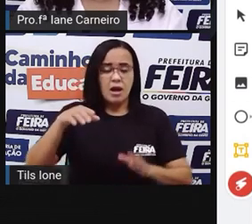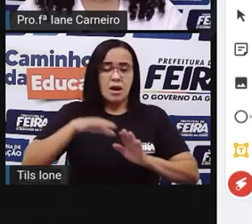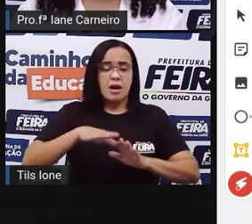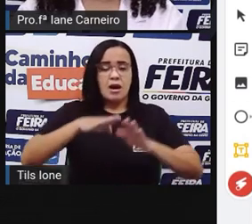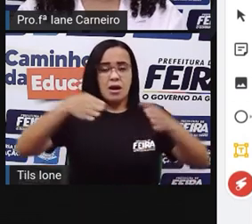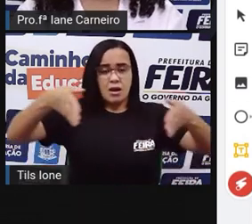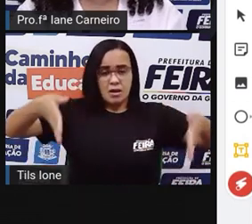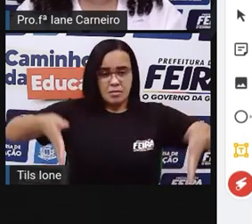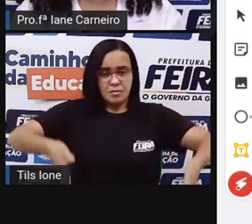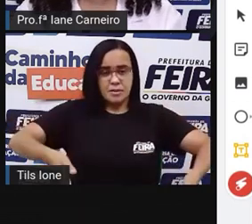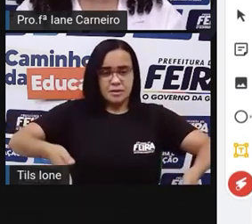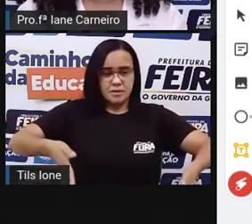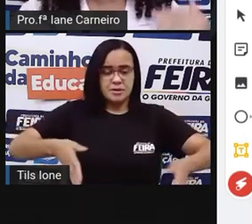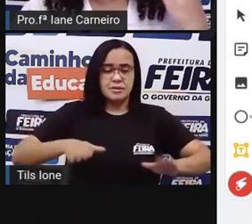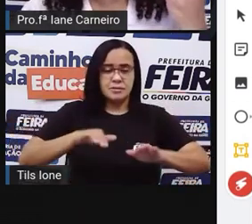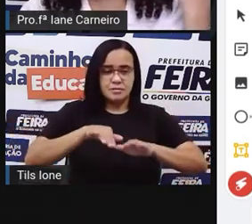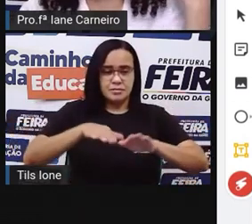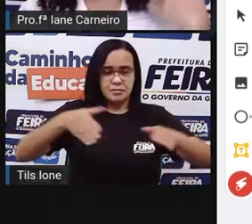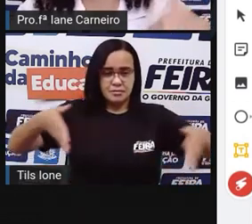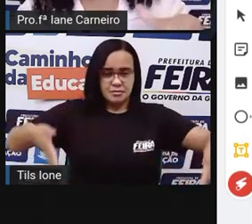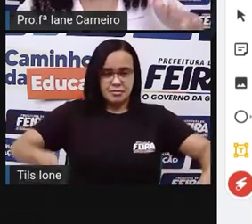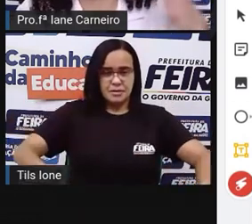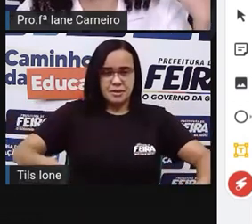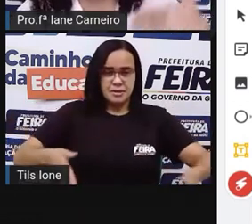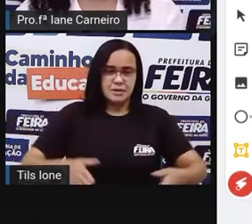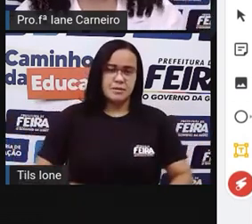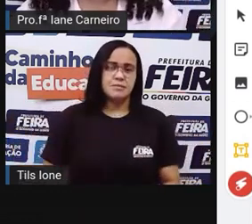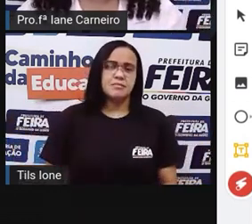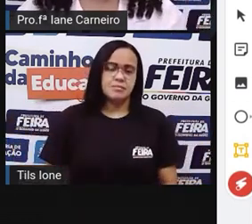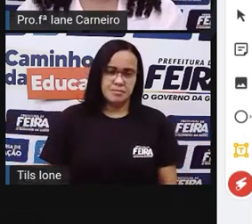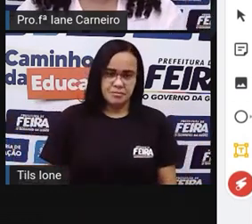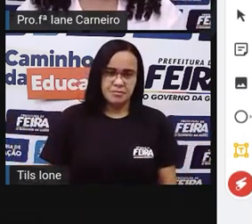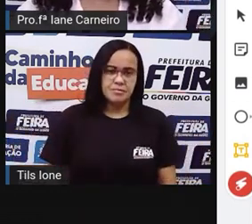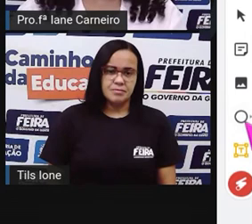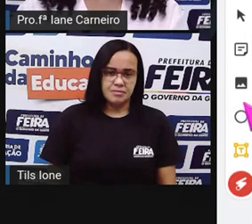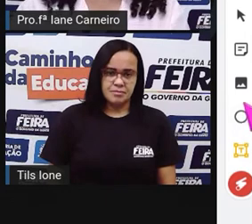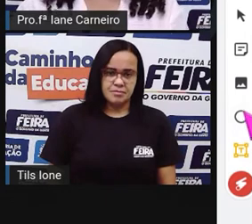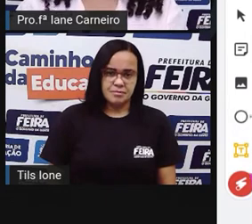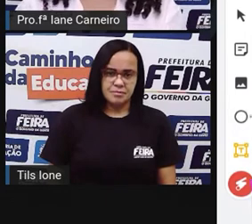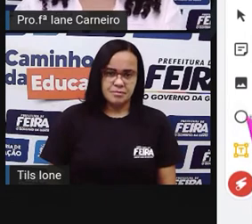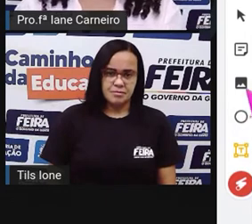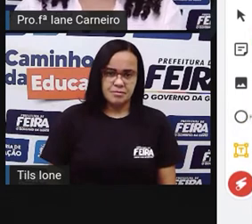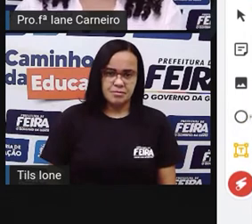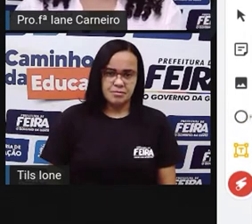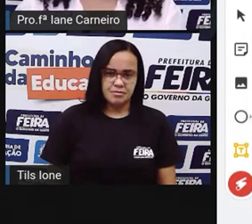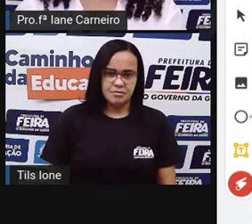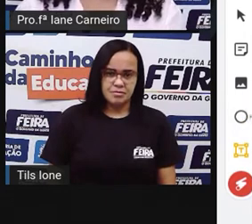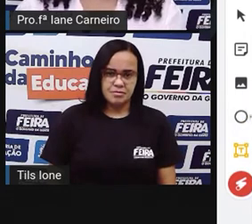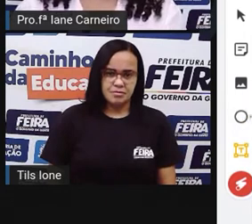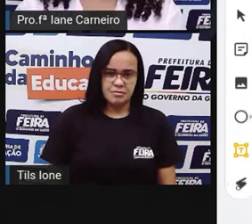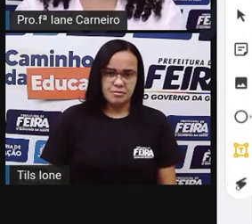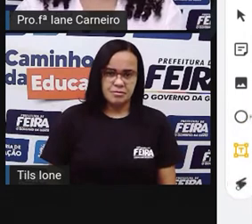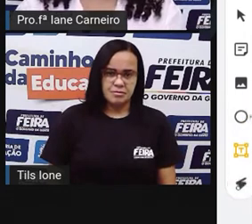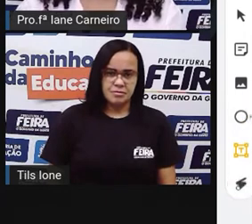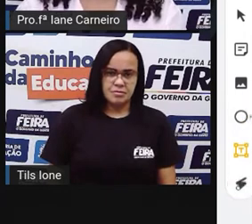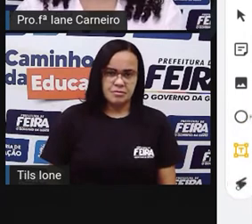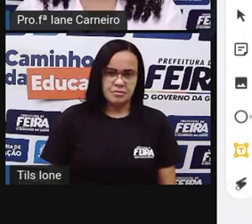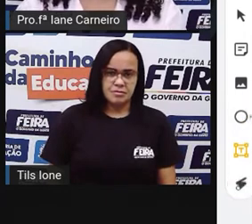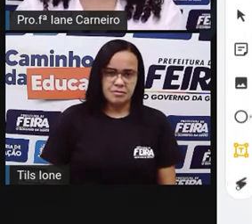frente do boneco. Foi a mesma pergunta que a Pró fez lá no início, tá certo? Se eu colocasse aqui agora, ó,